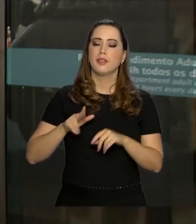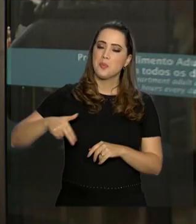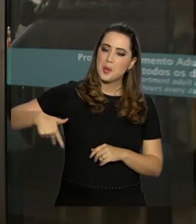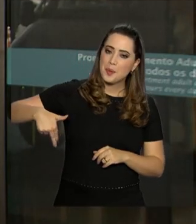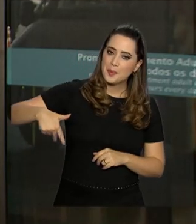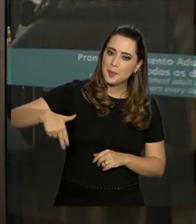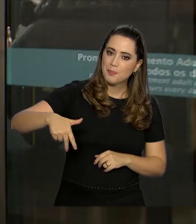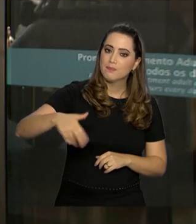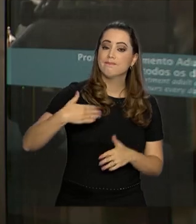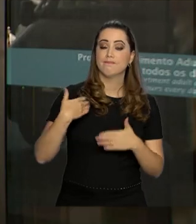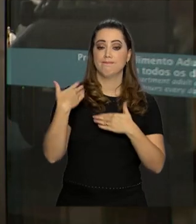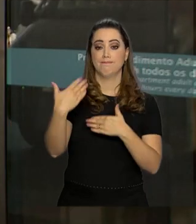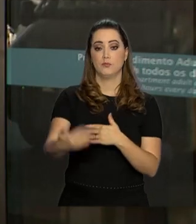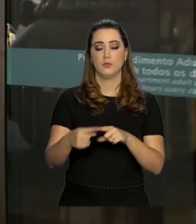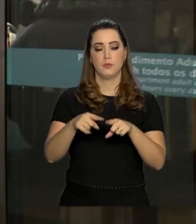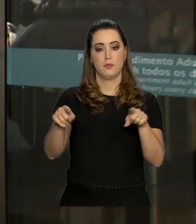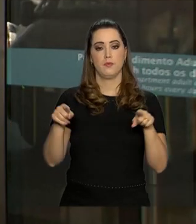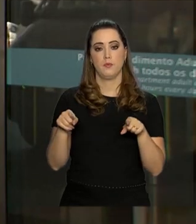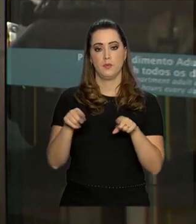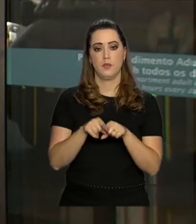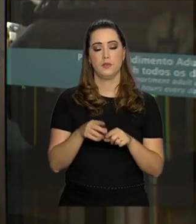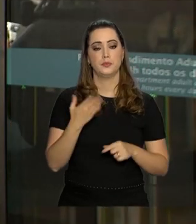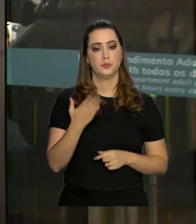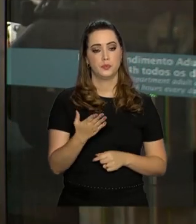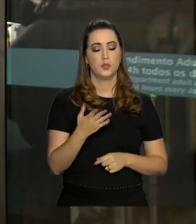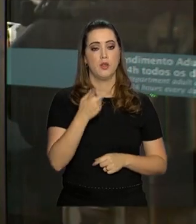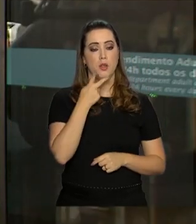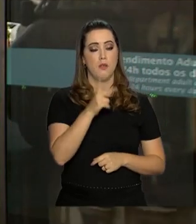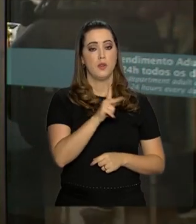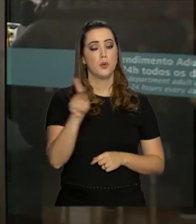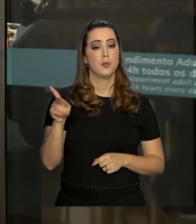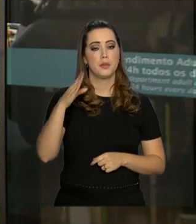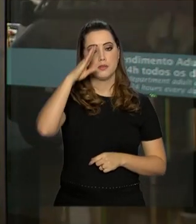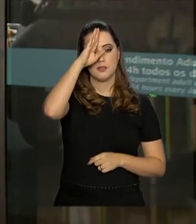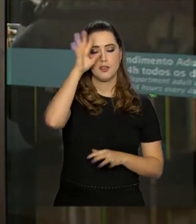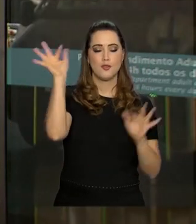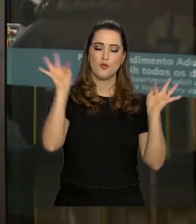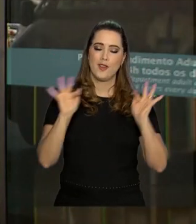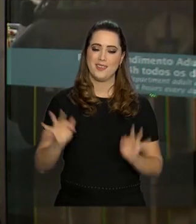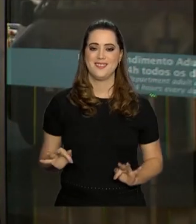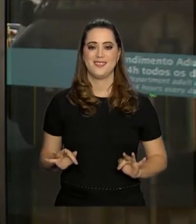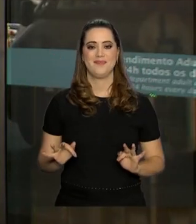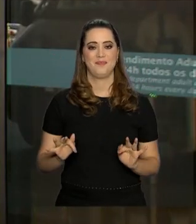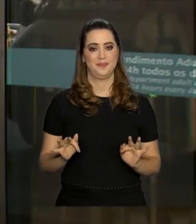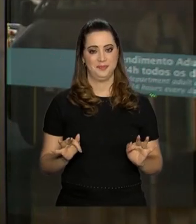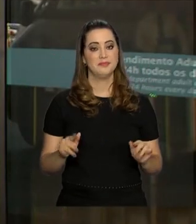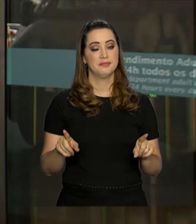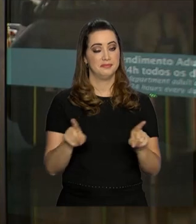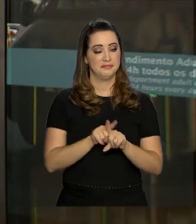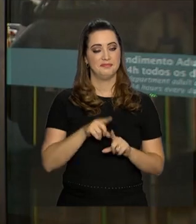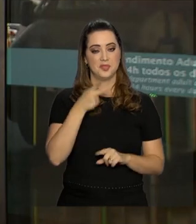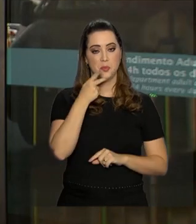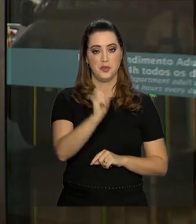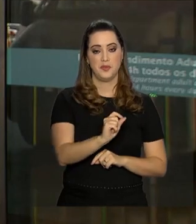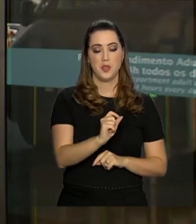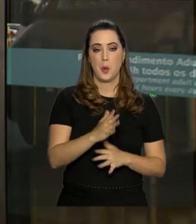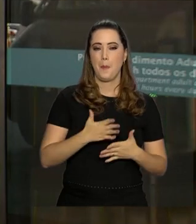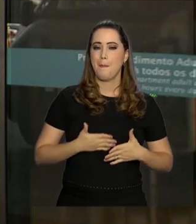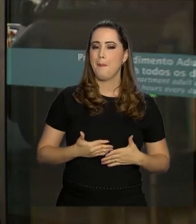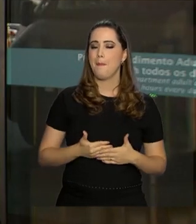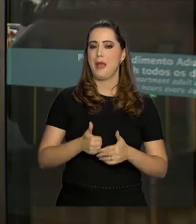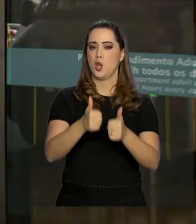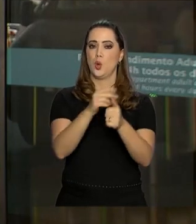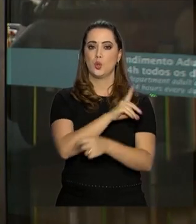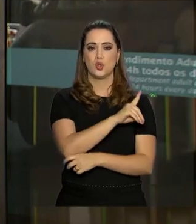do quarto De acordo com Otávio Regul Barros, o Presidente está muito feliz O porta-voz disse, inclusive, que foi o melhor